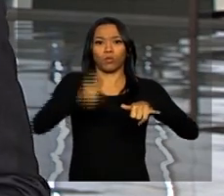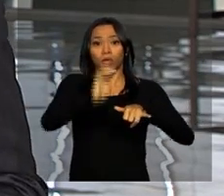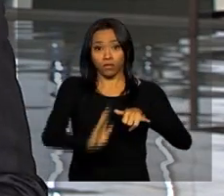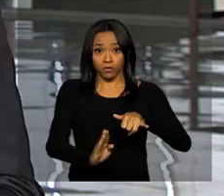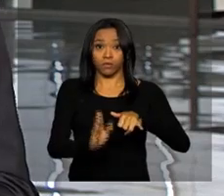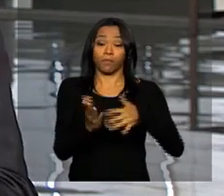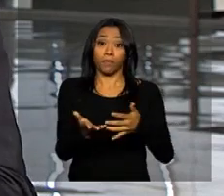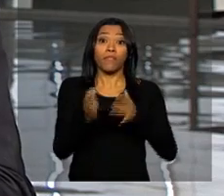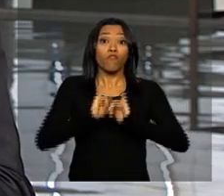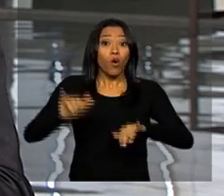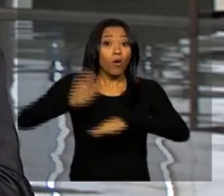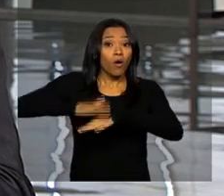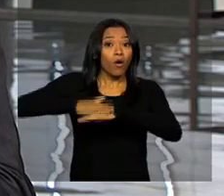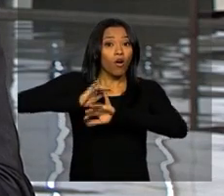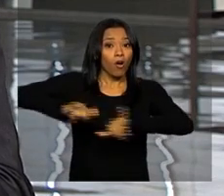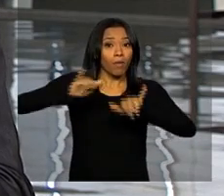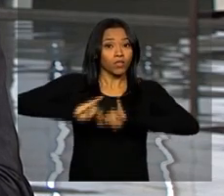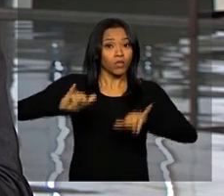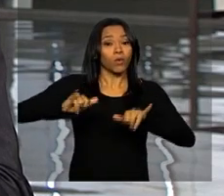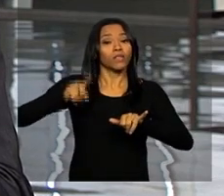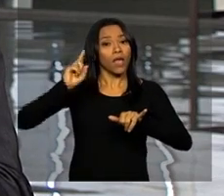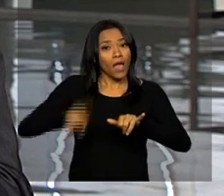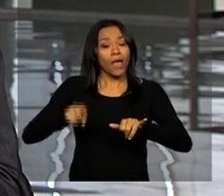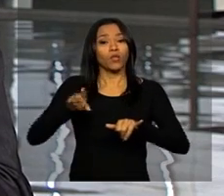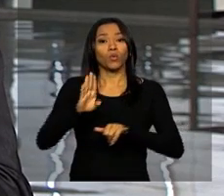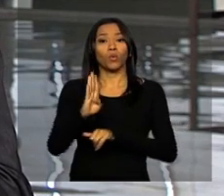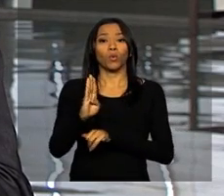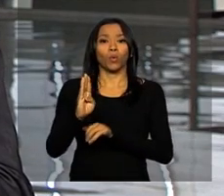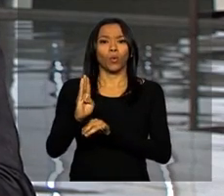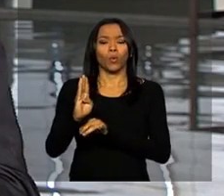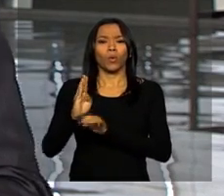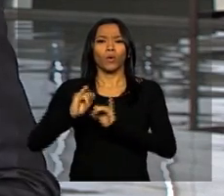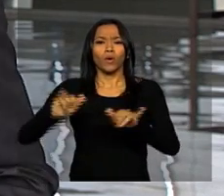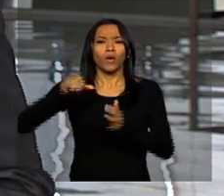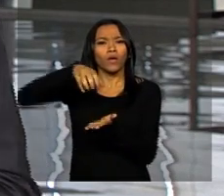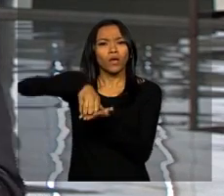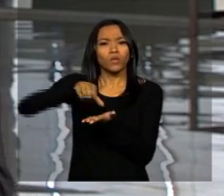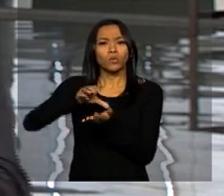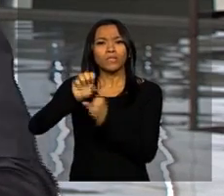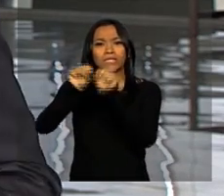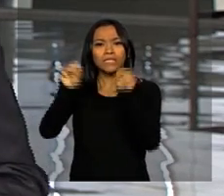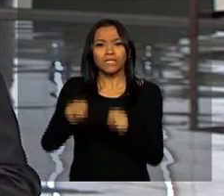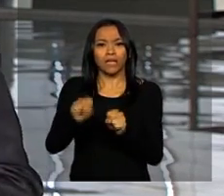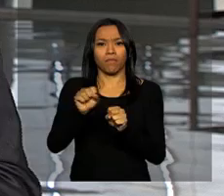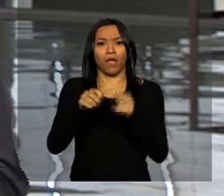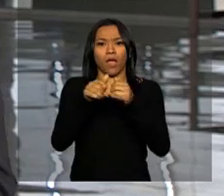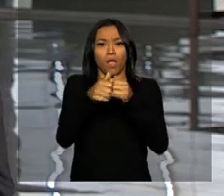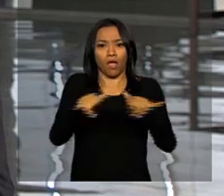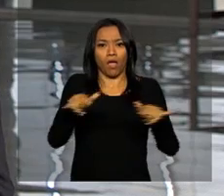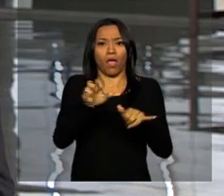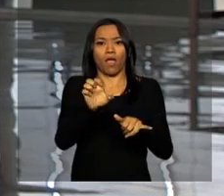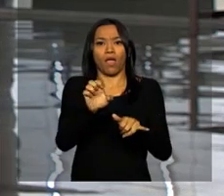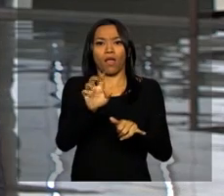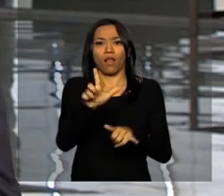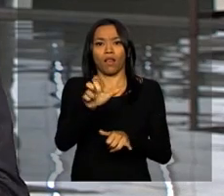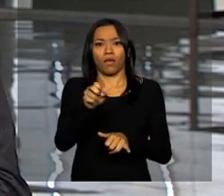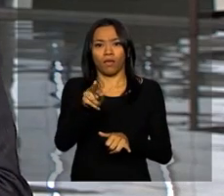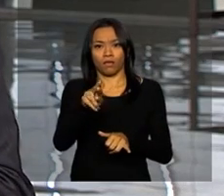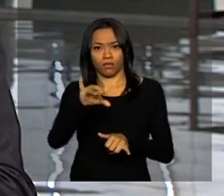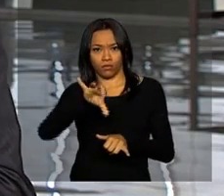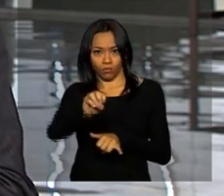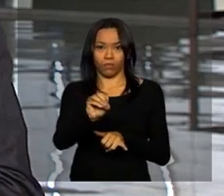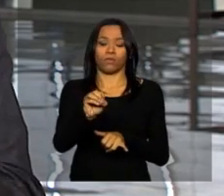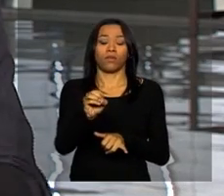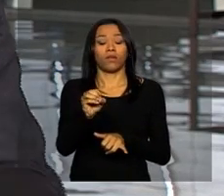informações são do boletim de monitoramento do sistema elétrico brasileiro. Vale lembrar aquilo que a gente estava conversando mais cedo,